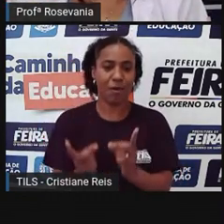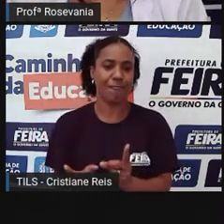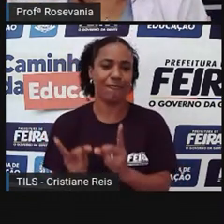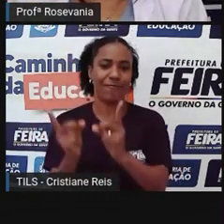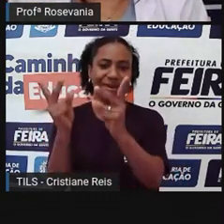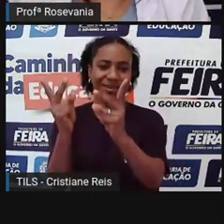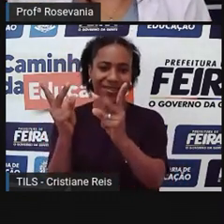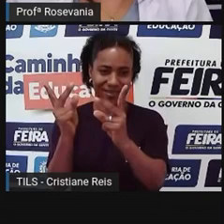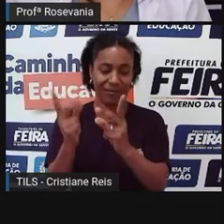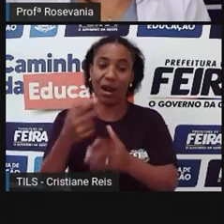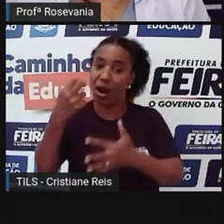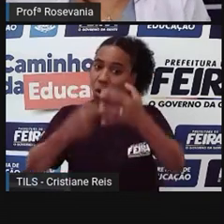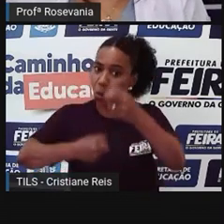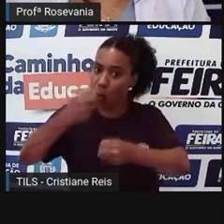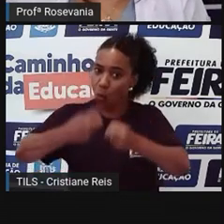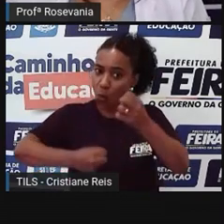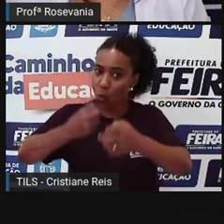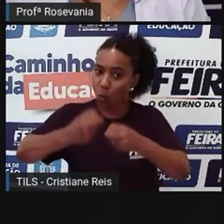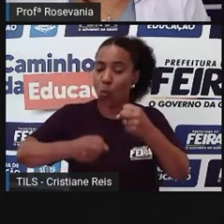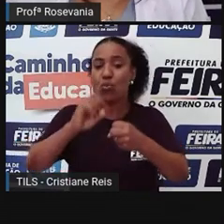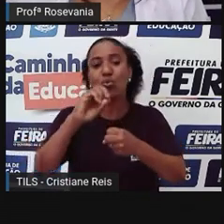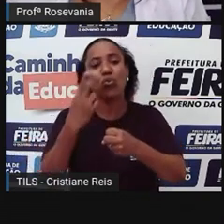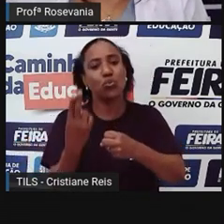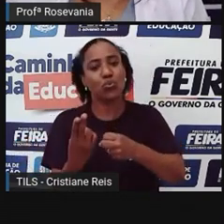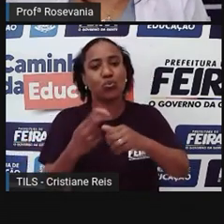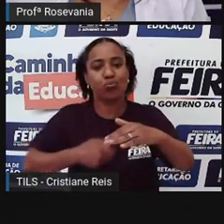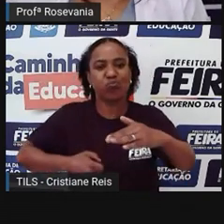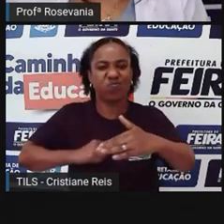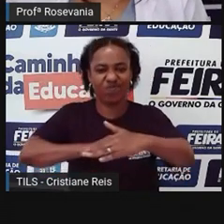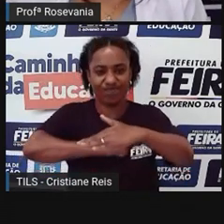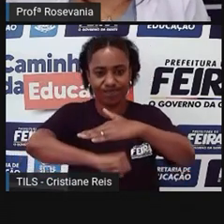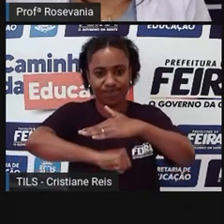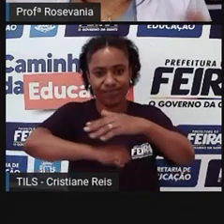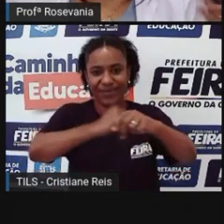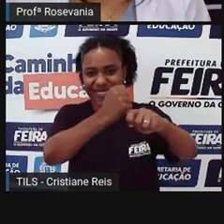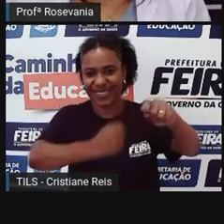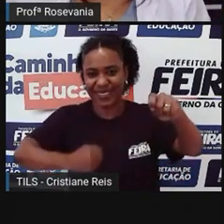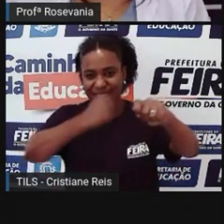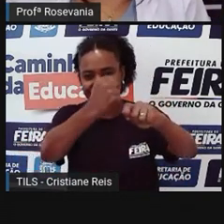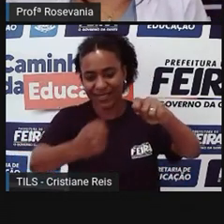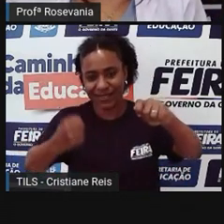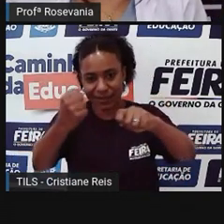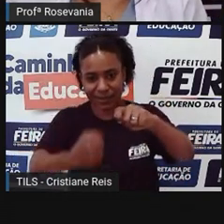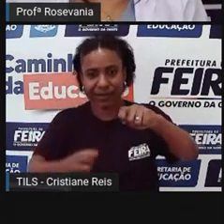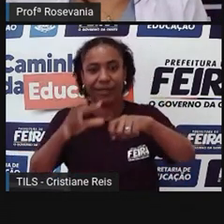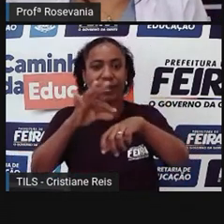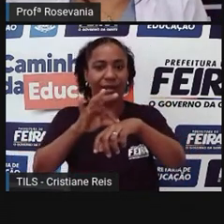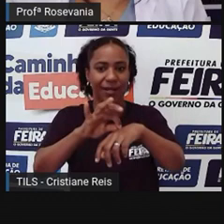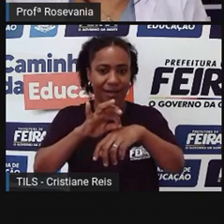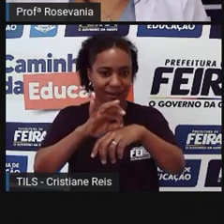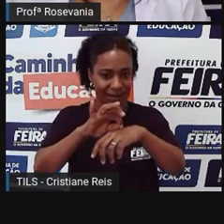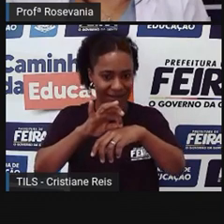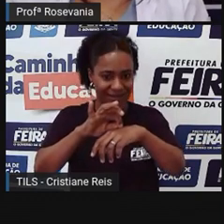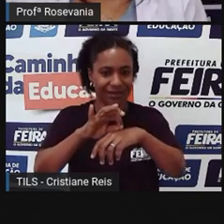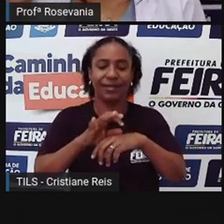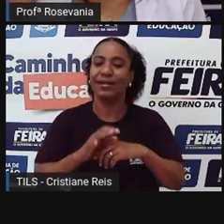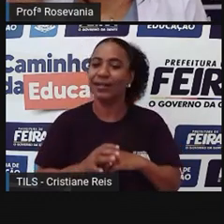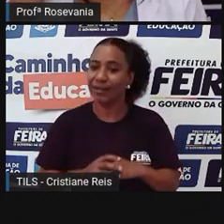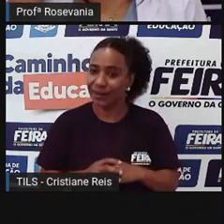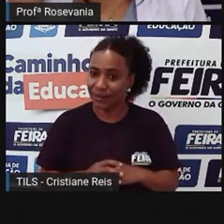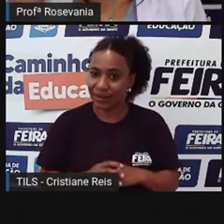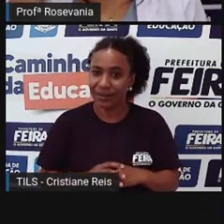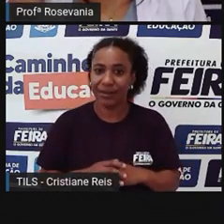gado leiteiro, né, a gente deu uma melhorada no local, né, que antes